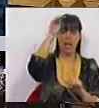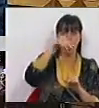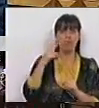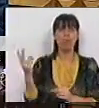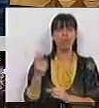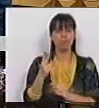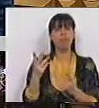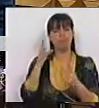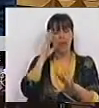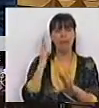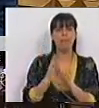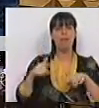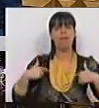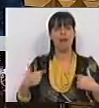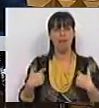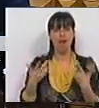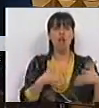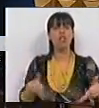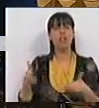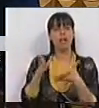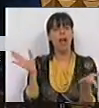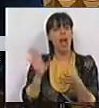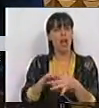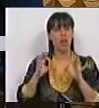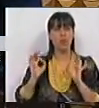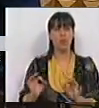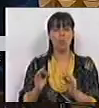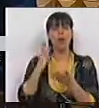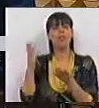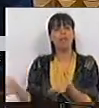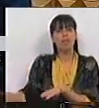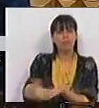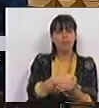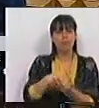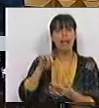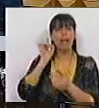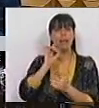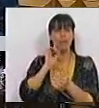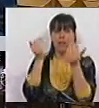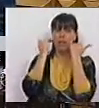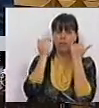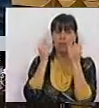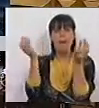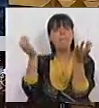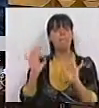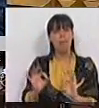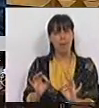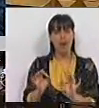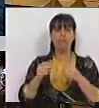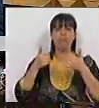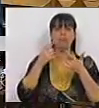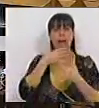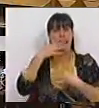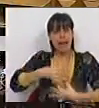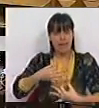se empenhem através de uma estratégia adequada para recolher a informação necessária de modo a preparar, de